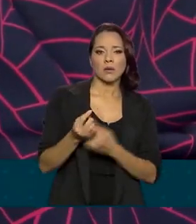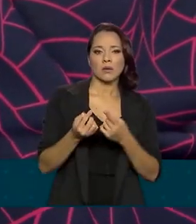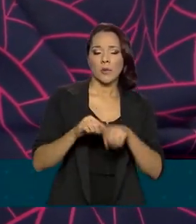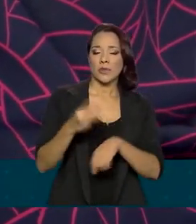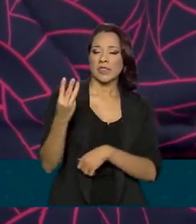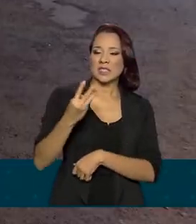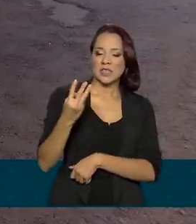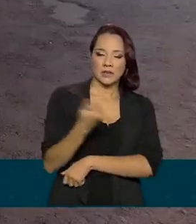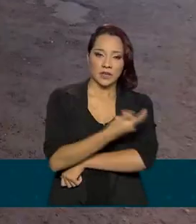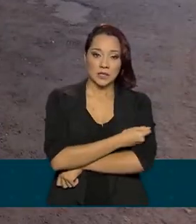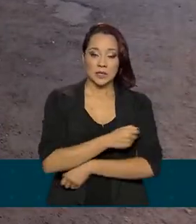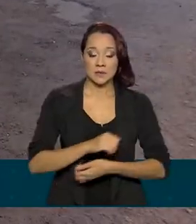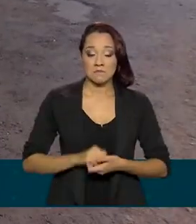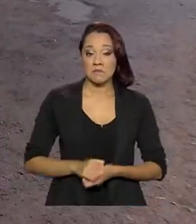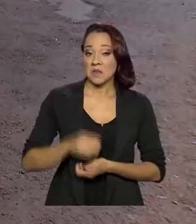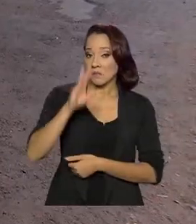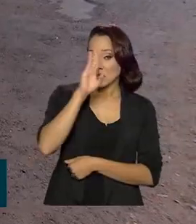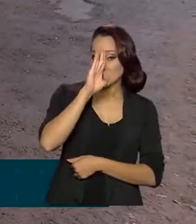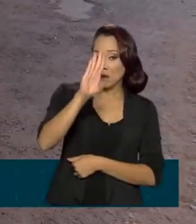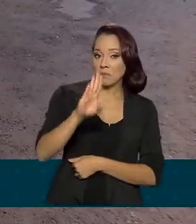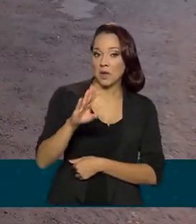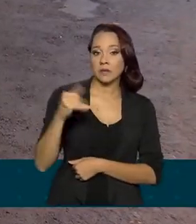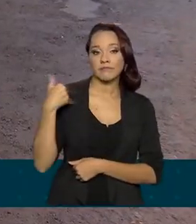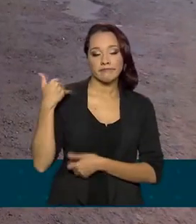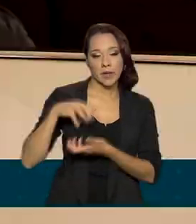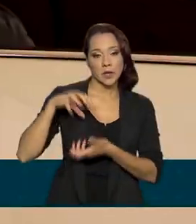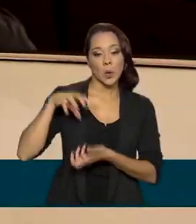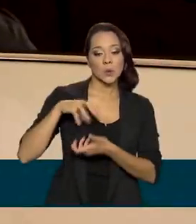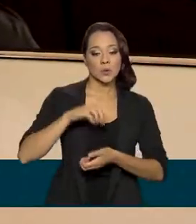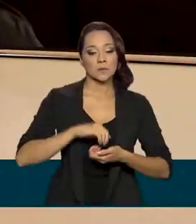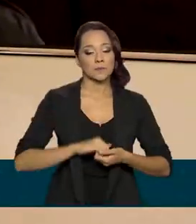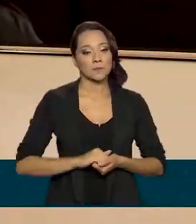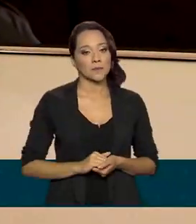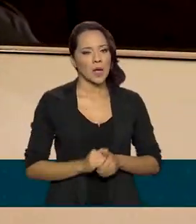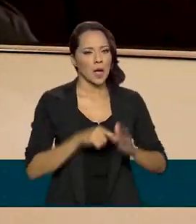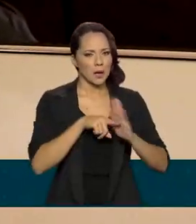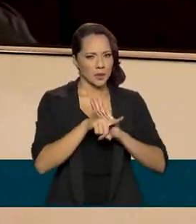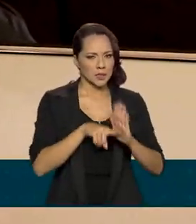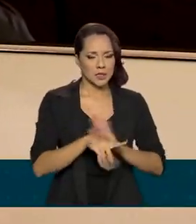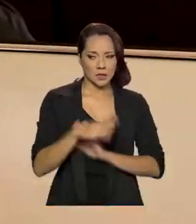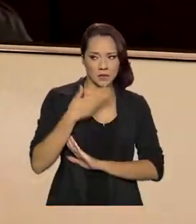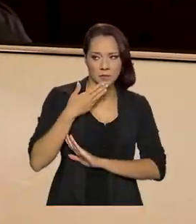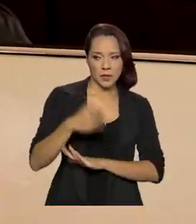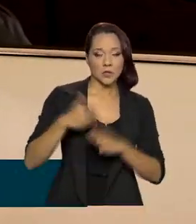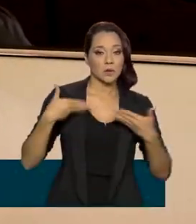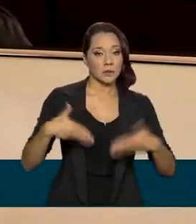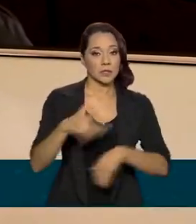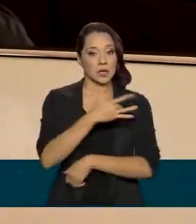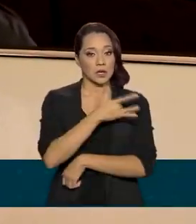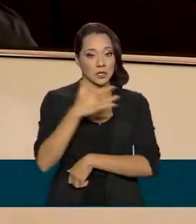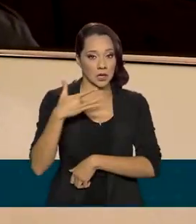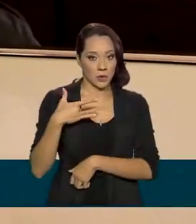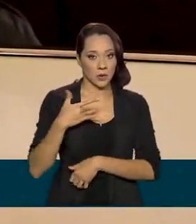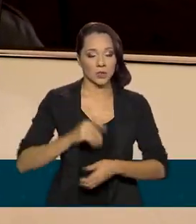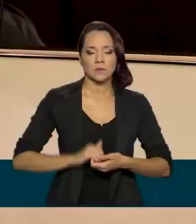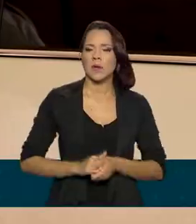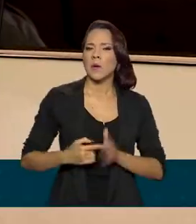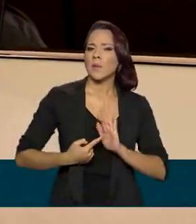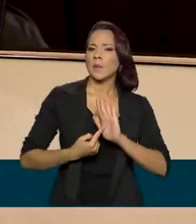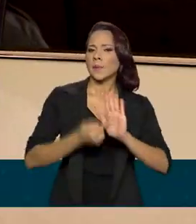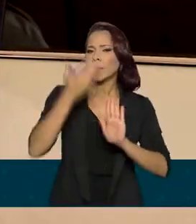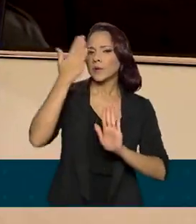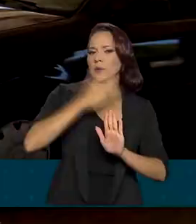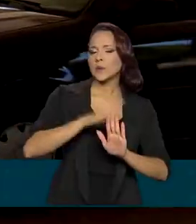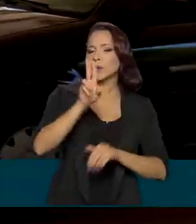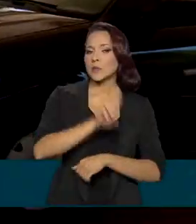terceira dose, principalmente entre os idosos. A pesquisa, que foi encomendada pelo Ministério da Saúde, demonstrou